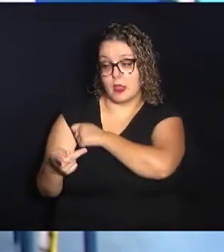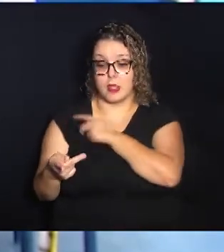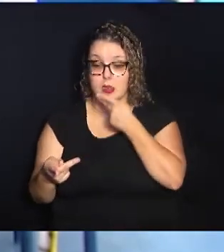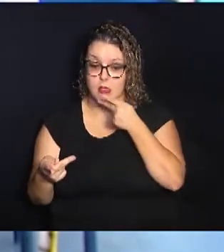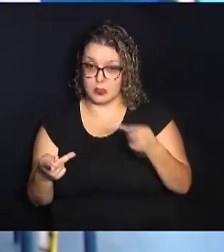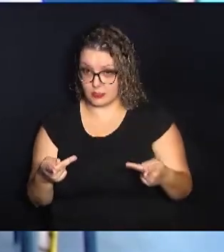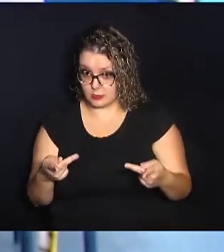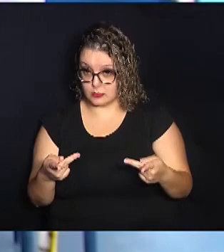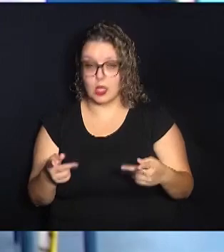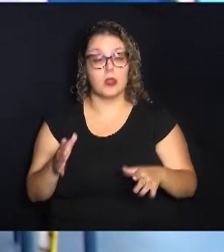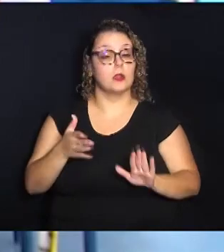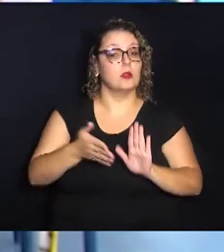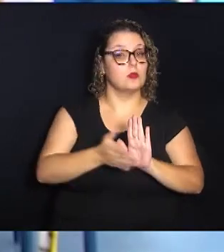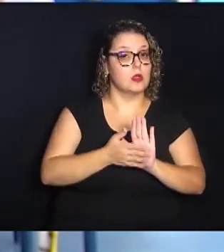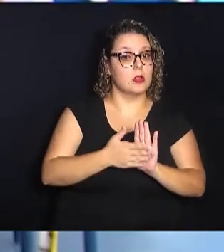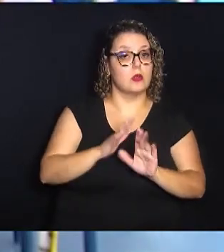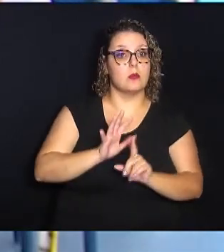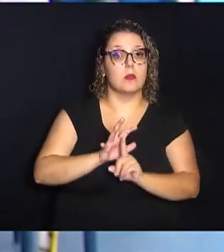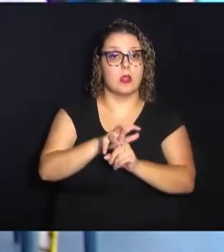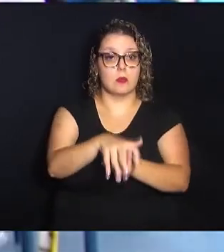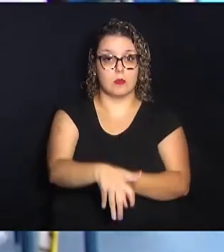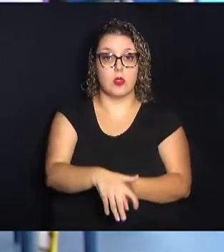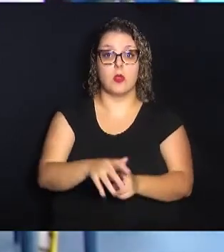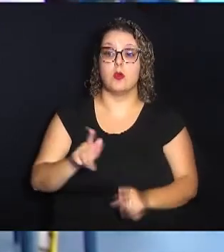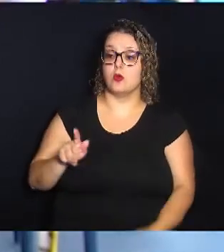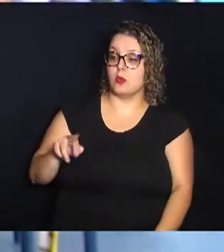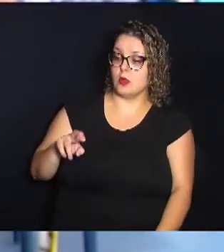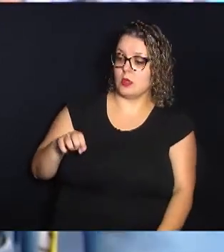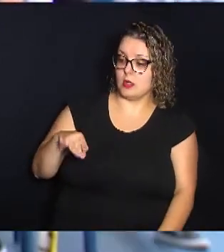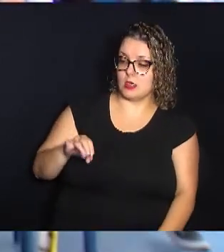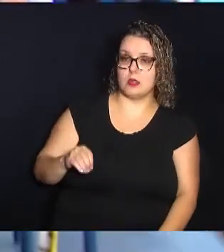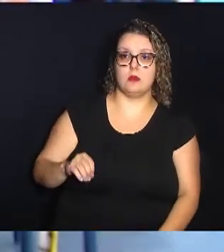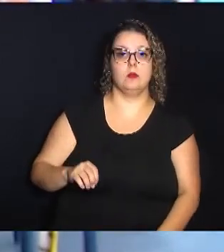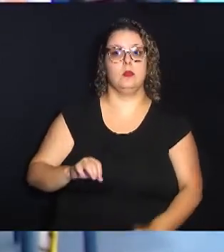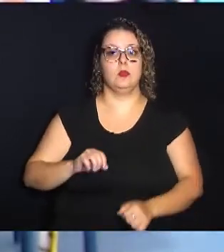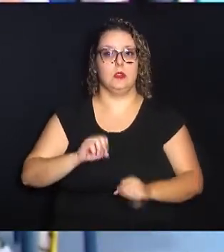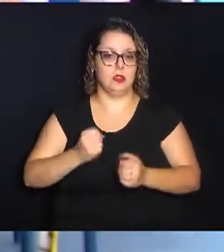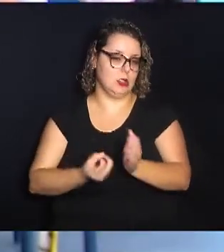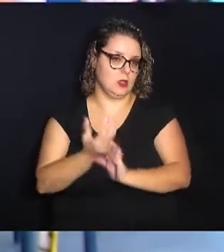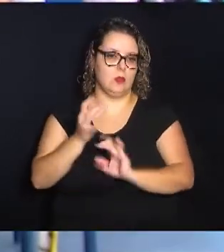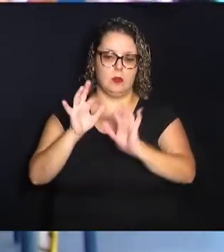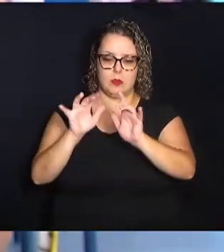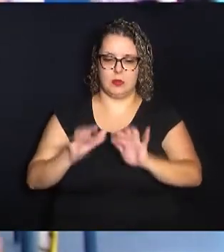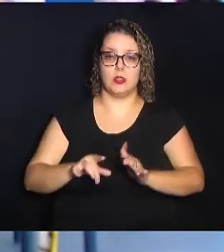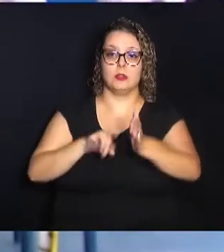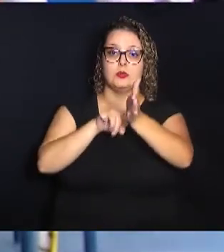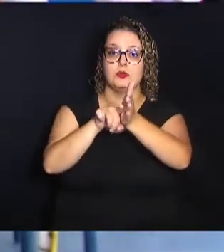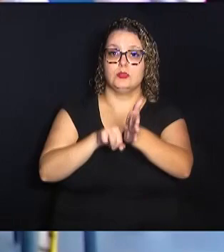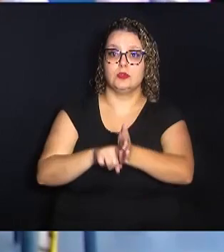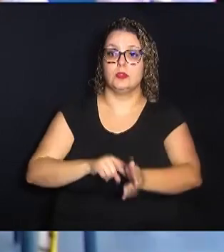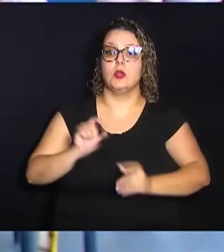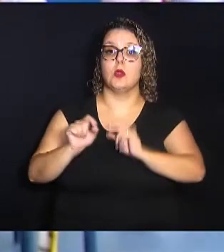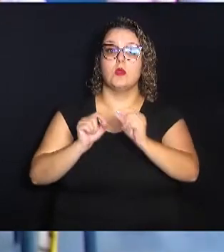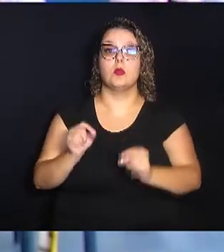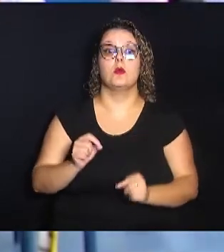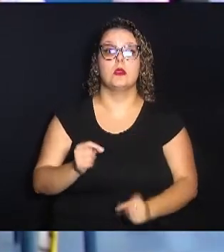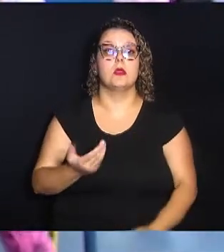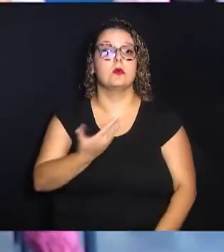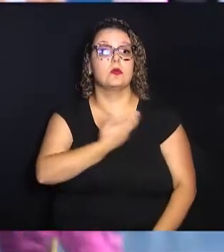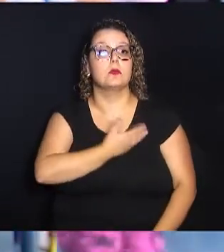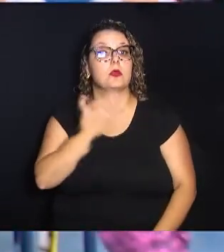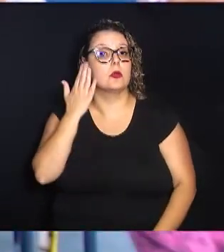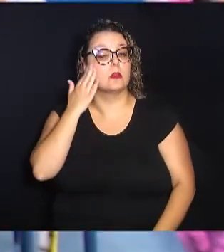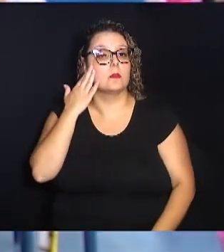Então, nessa proposta do bullying, o Grêmio elaborou um formulário de pesquisa para saber o que os colegas sabiam sobre o bullying.